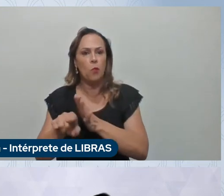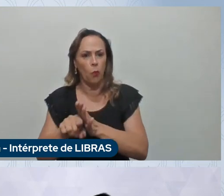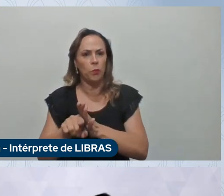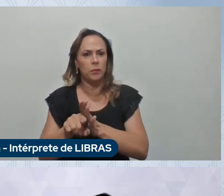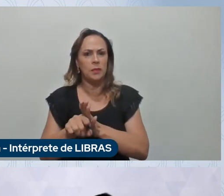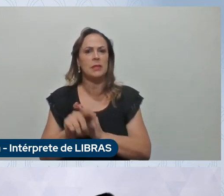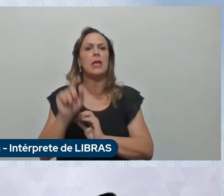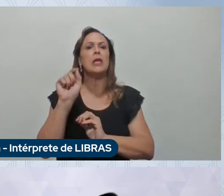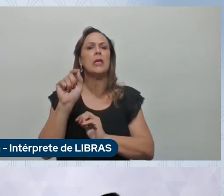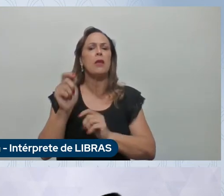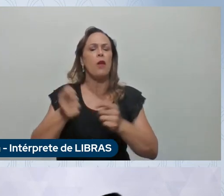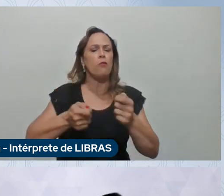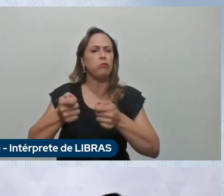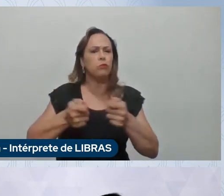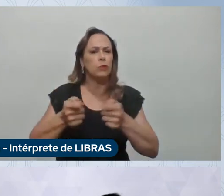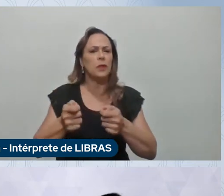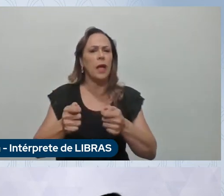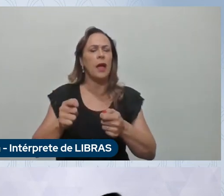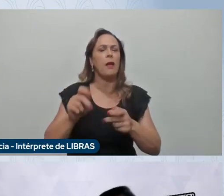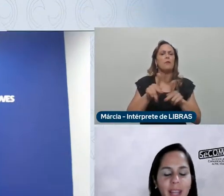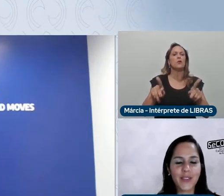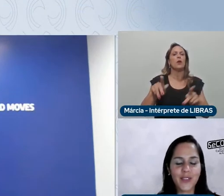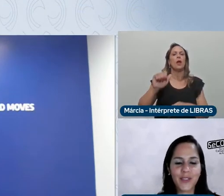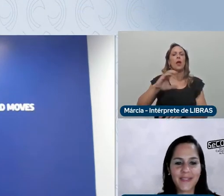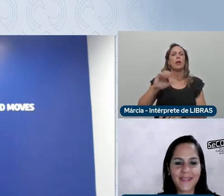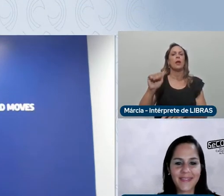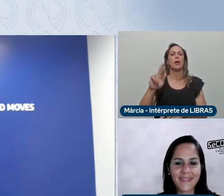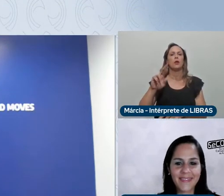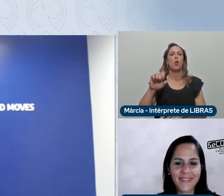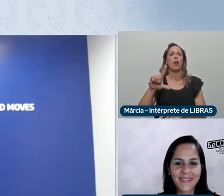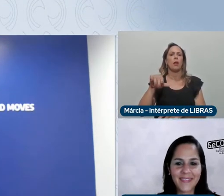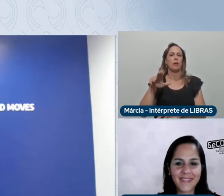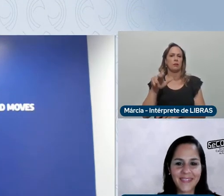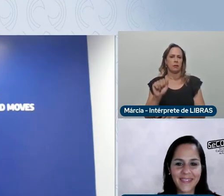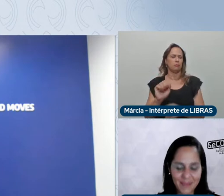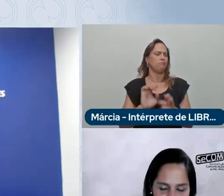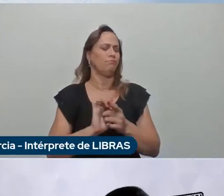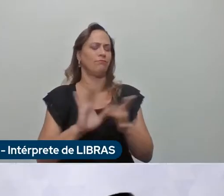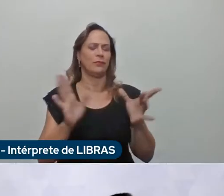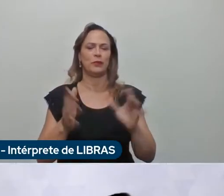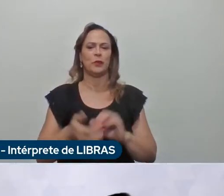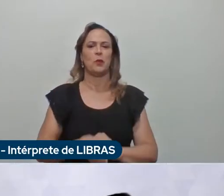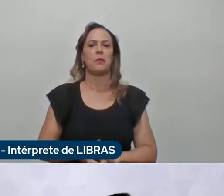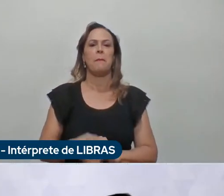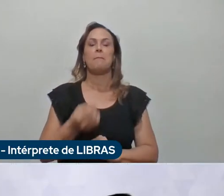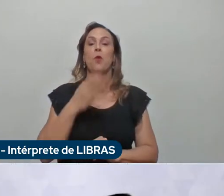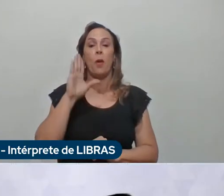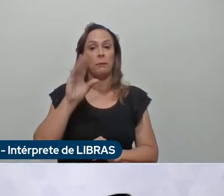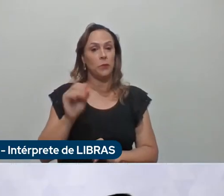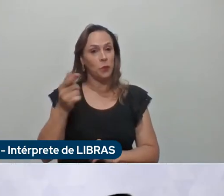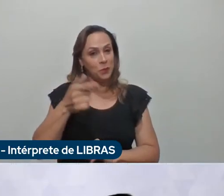professora Carolina está conosco que vontade boa noite mais uma vez